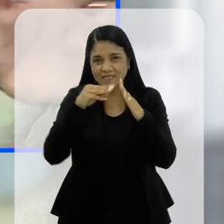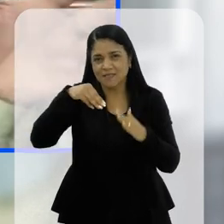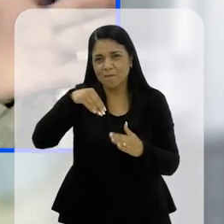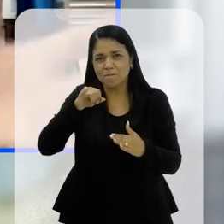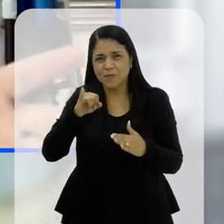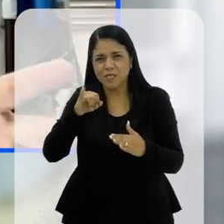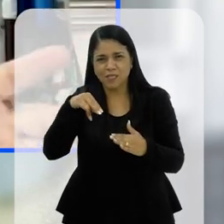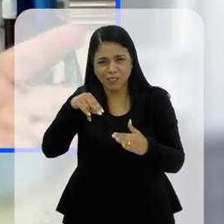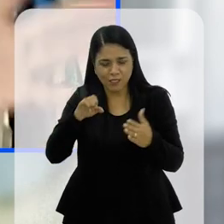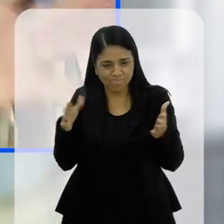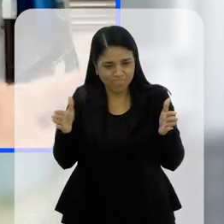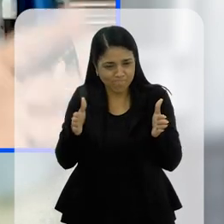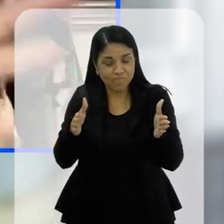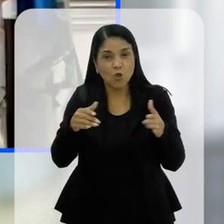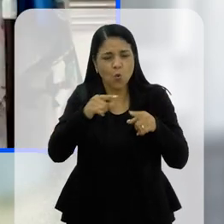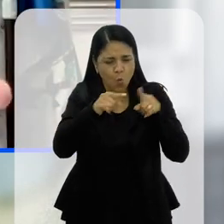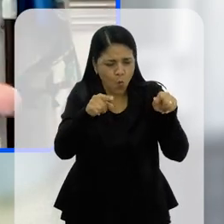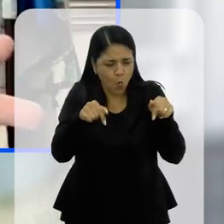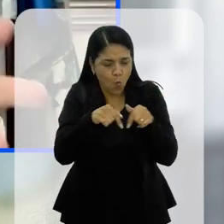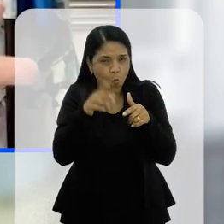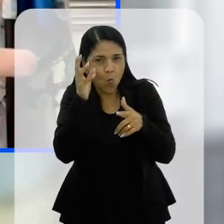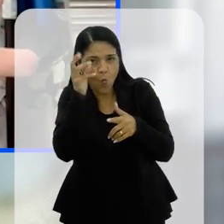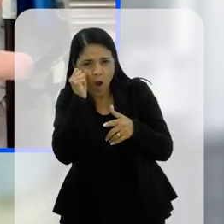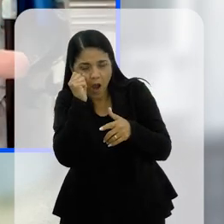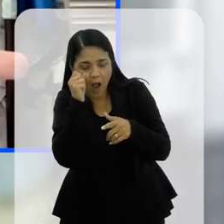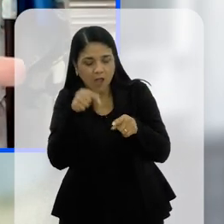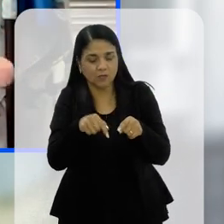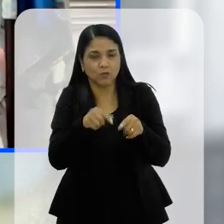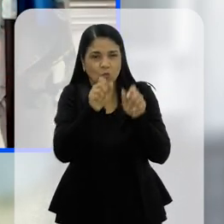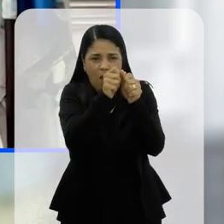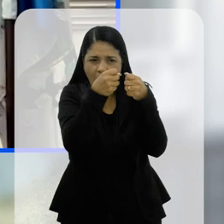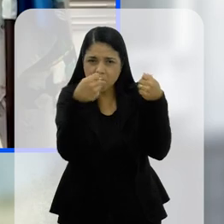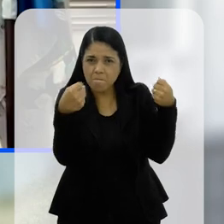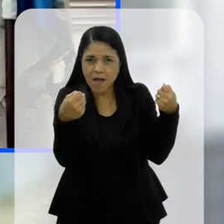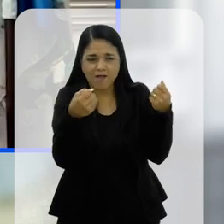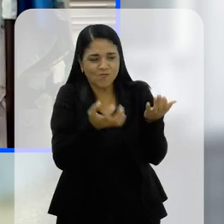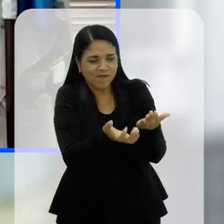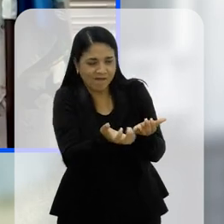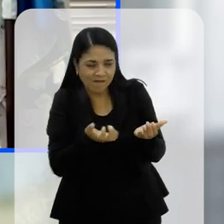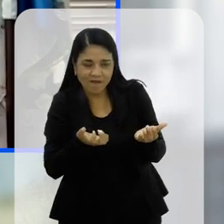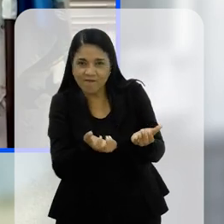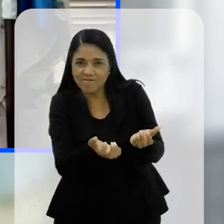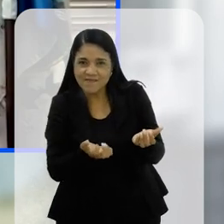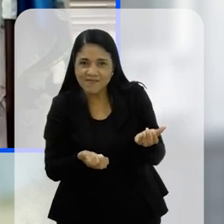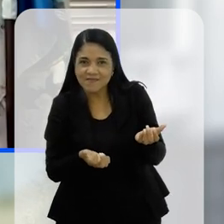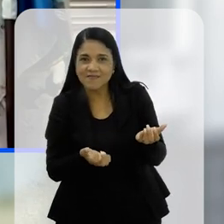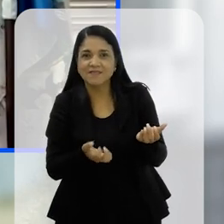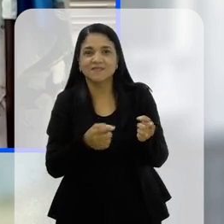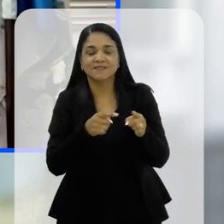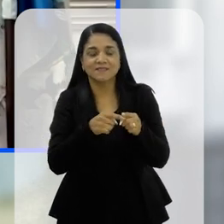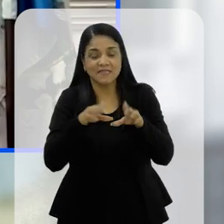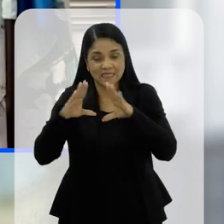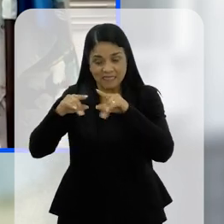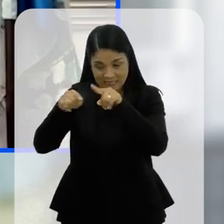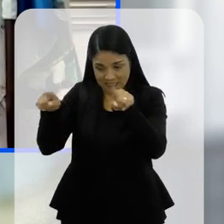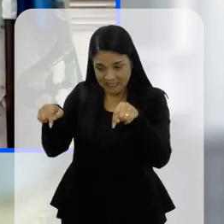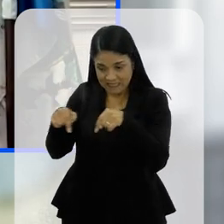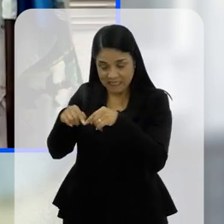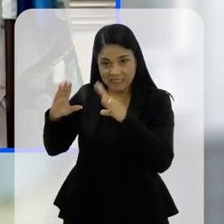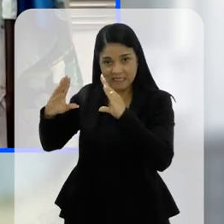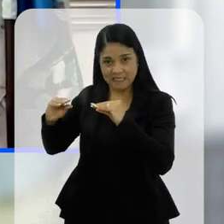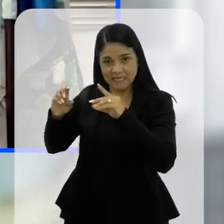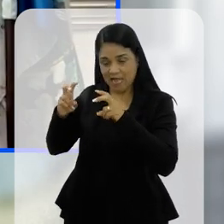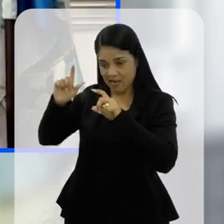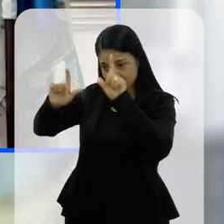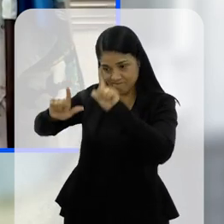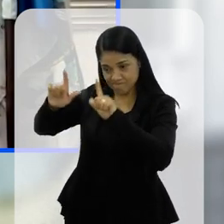mini casa montada que tem o quarto, certo? armário, gaveta, certo? Tem a